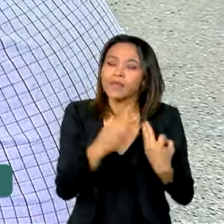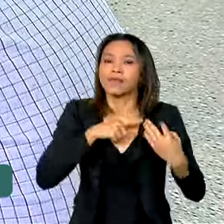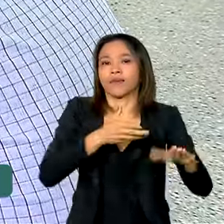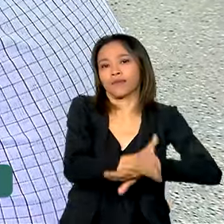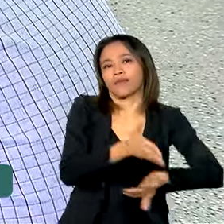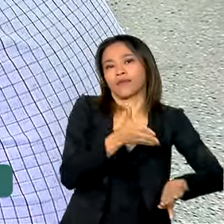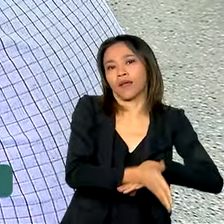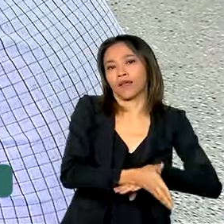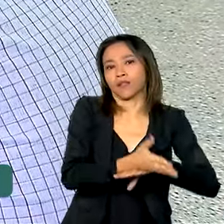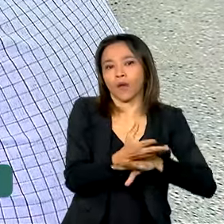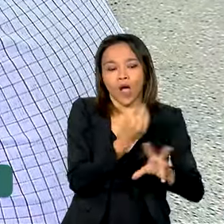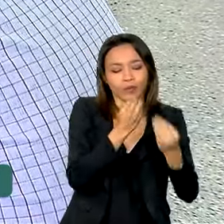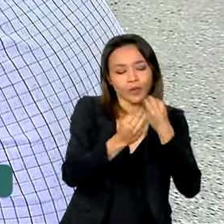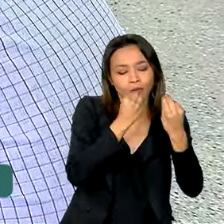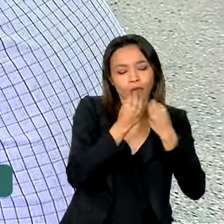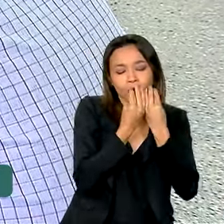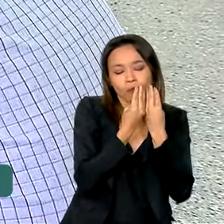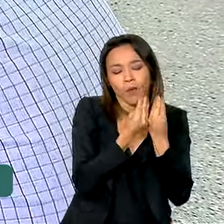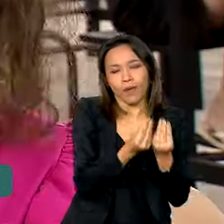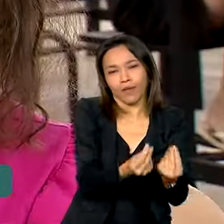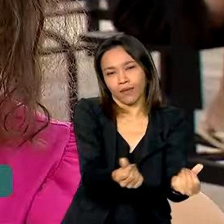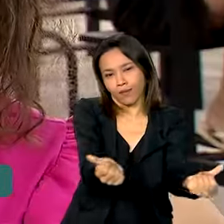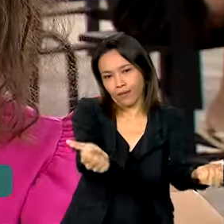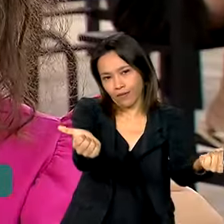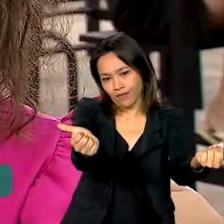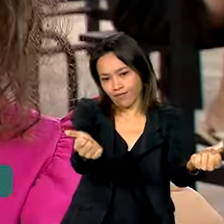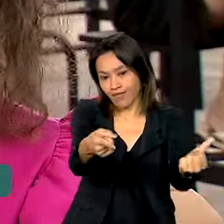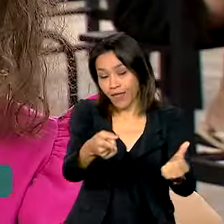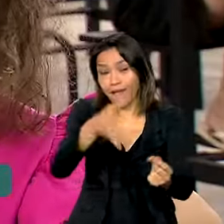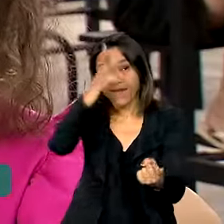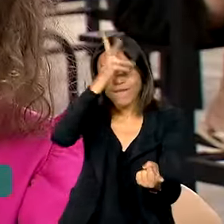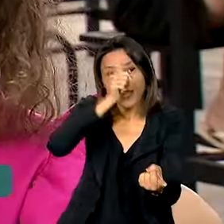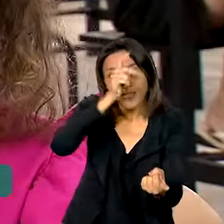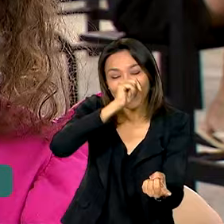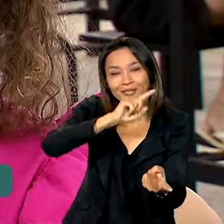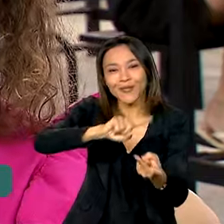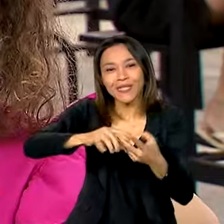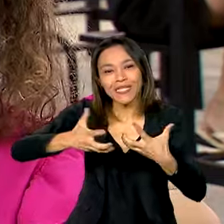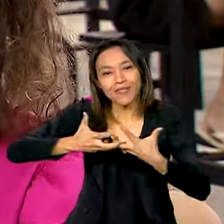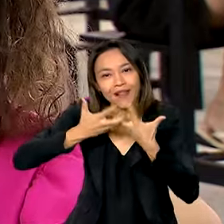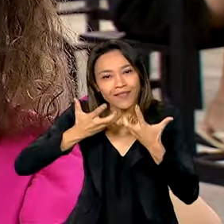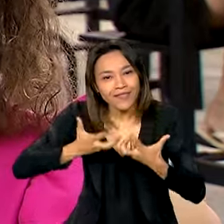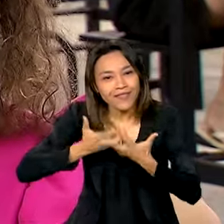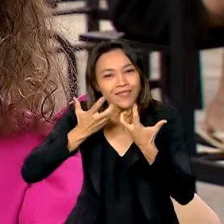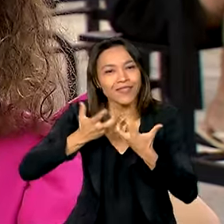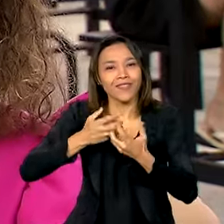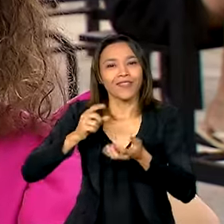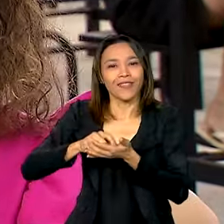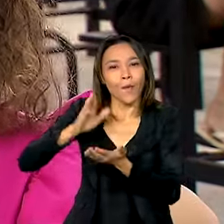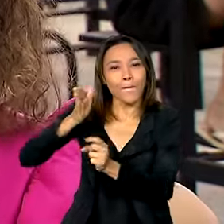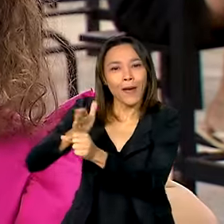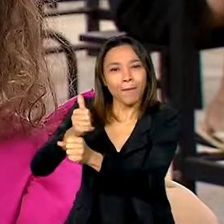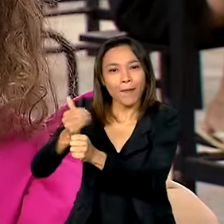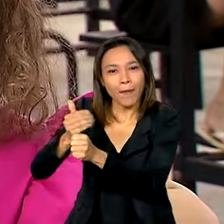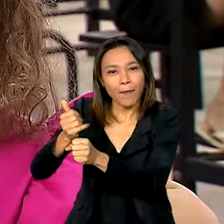acesso a uma alimentação de qualidade. Frango, saladinha, tem um purêzinho,